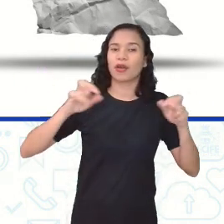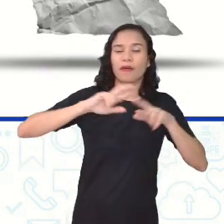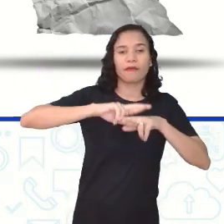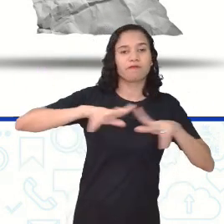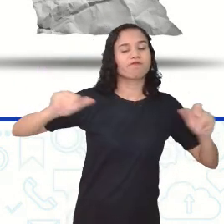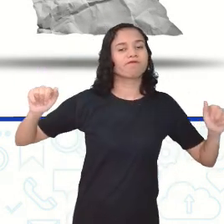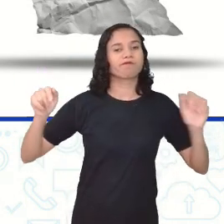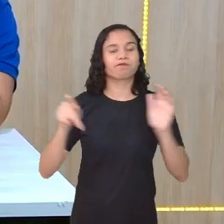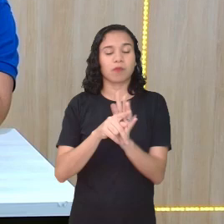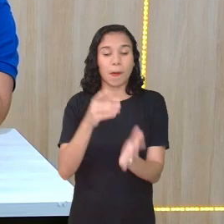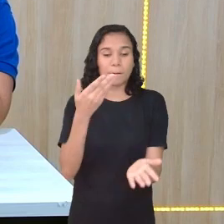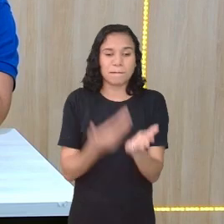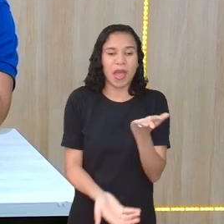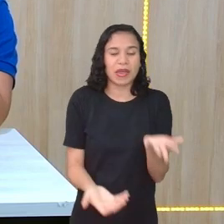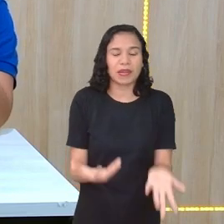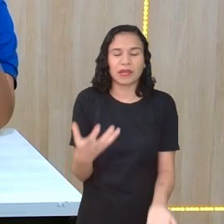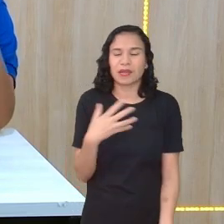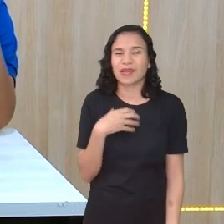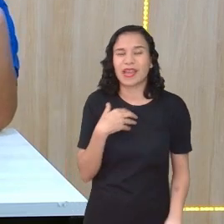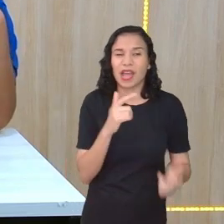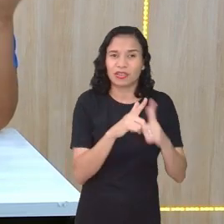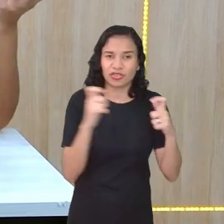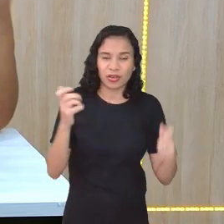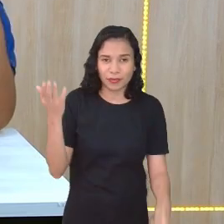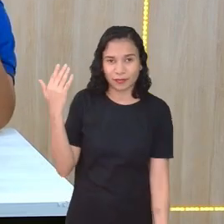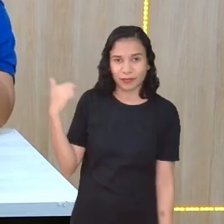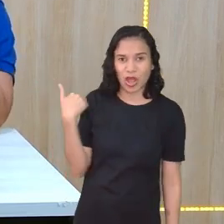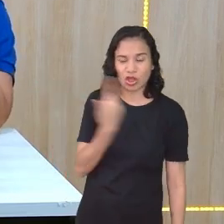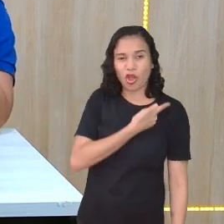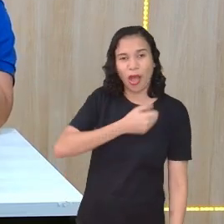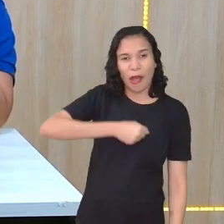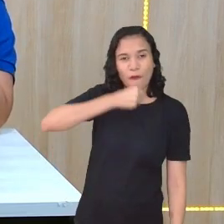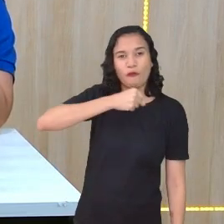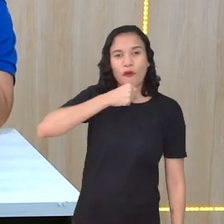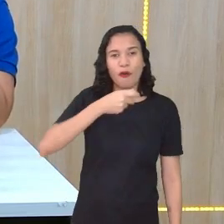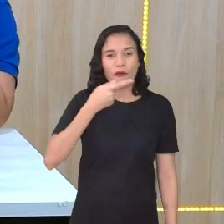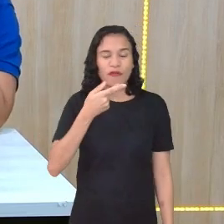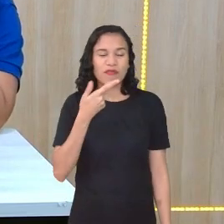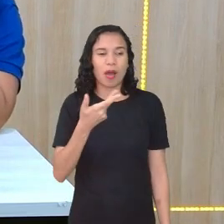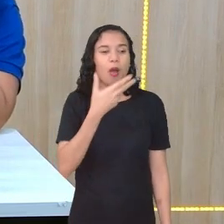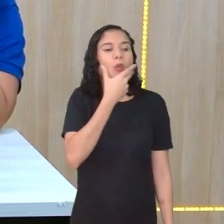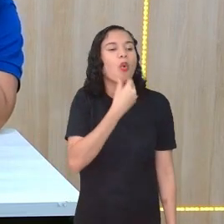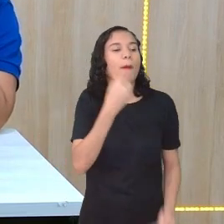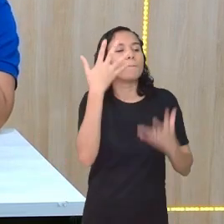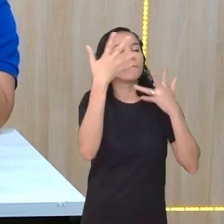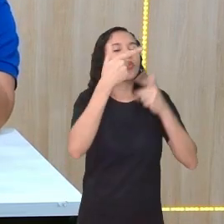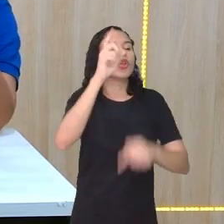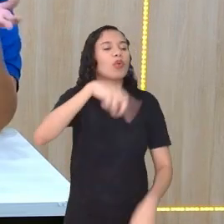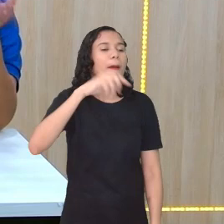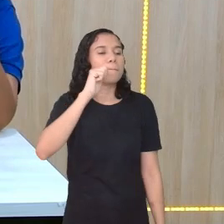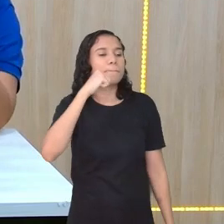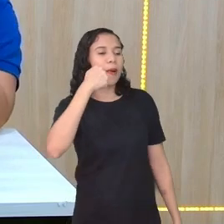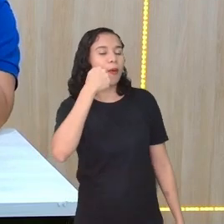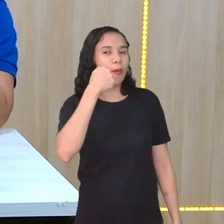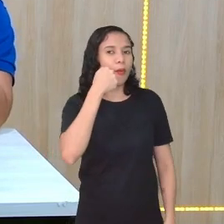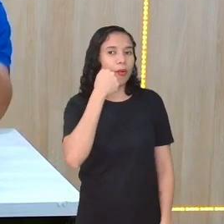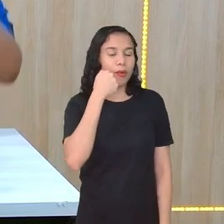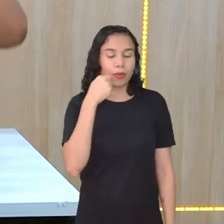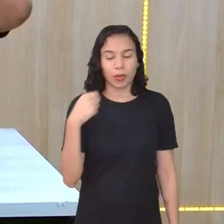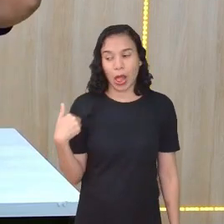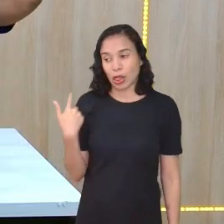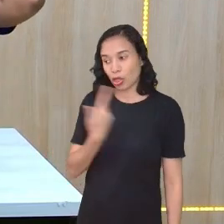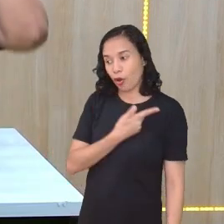perdem o sentido. Sim, perdem. Por exemplo, nossas avós diziam que um homem bonito era um pão. Era um pão. Hoje a gente diz que é um gato, a gente.